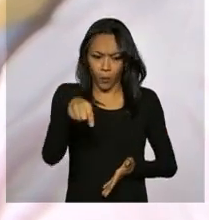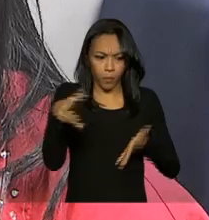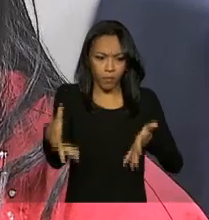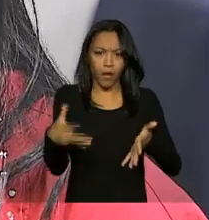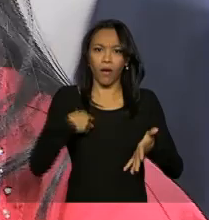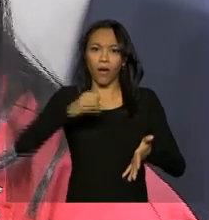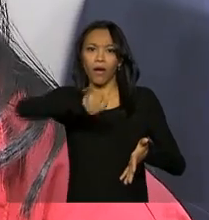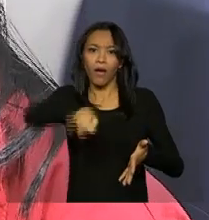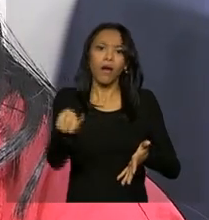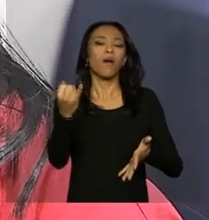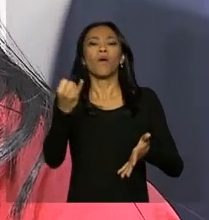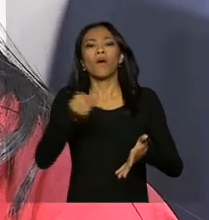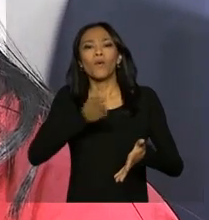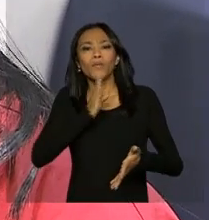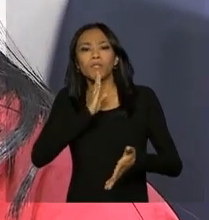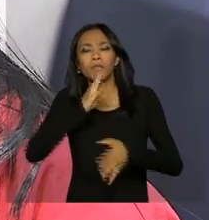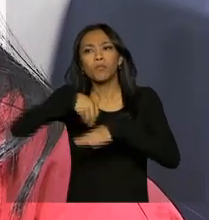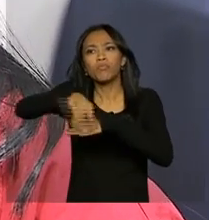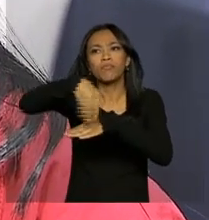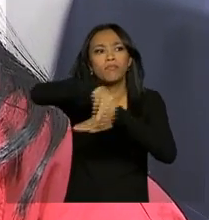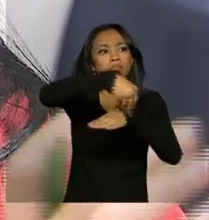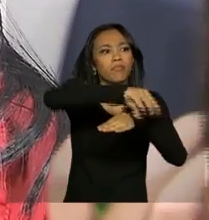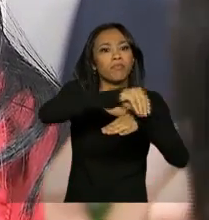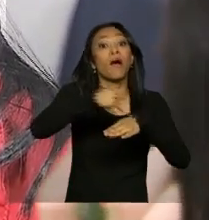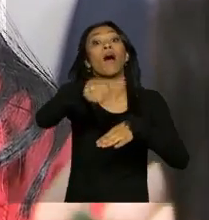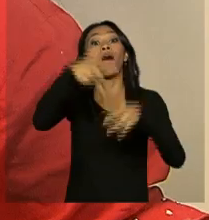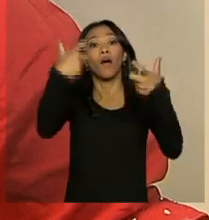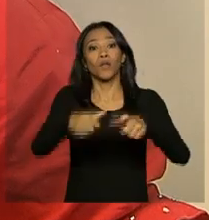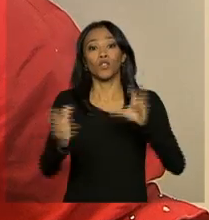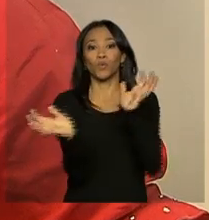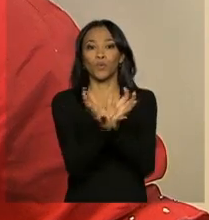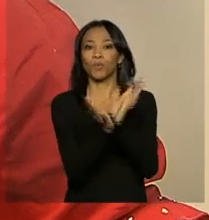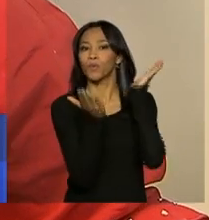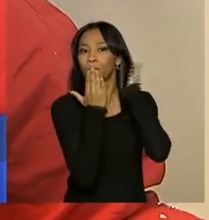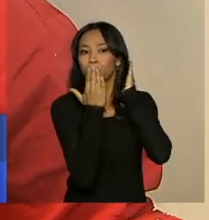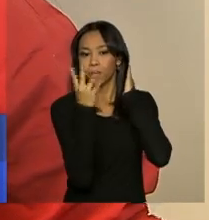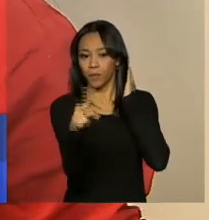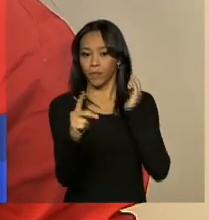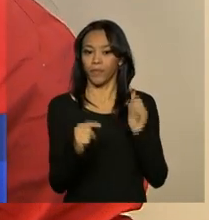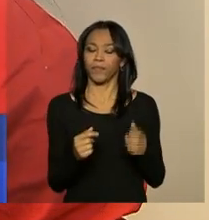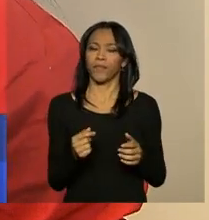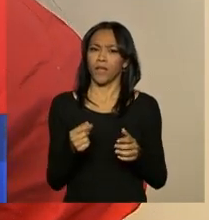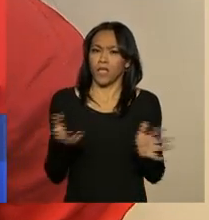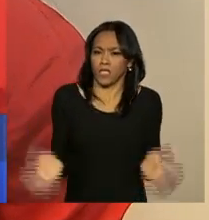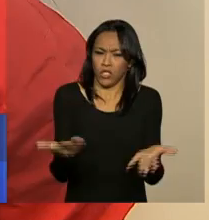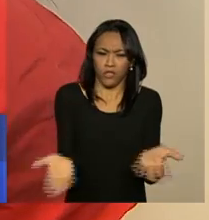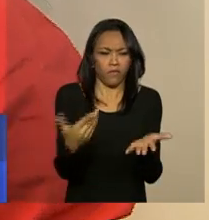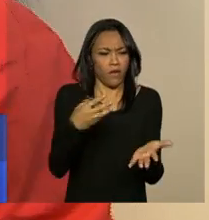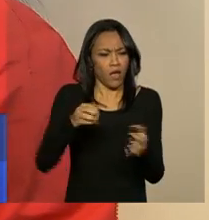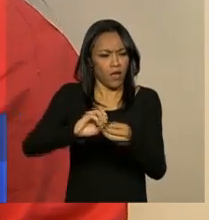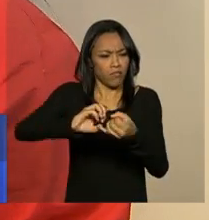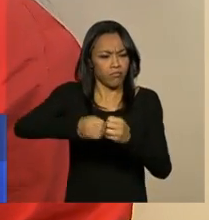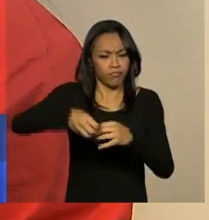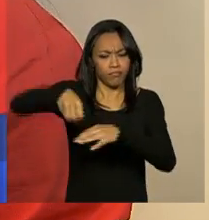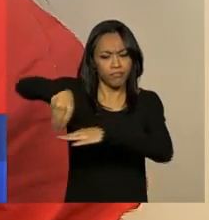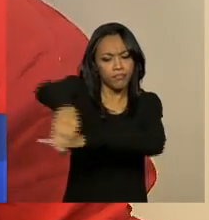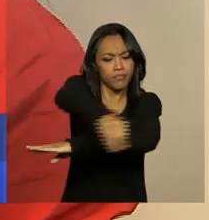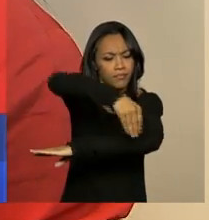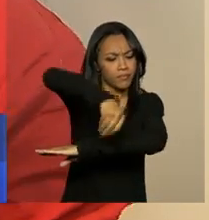oportunidade para levar novos conhecimentos para sua tribo. Ajudar a incentivar a plantar mais, para poder